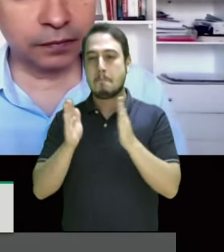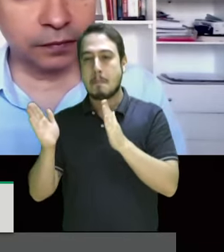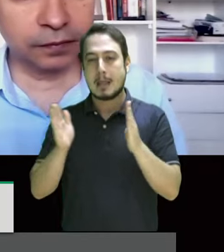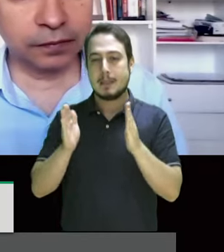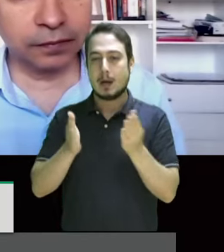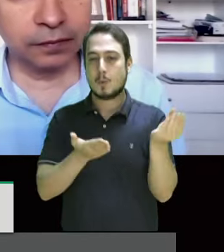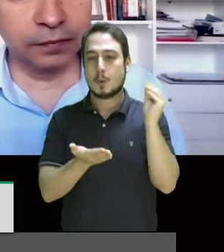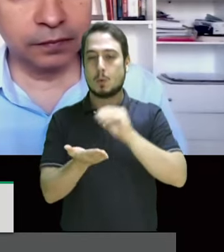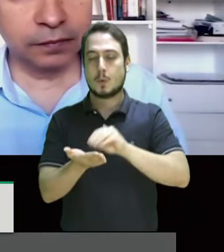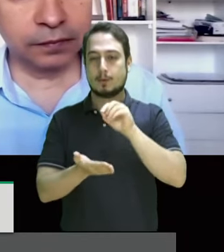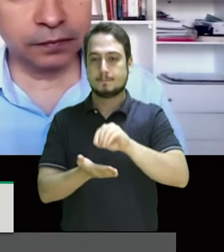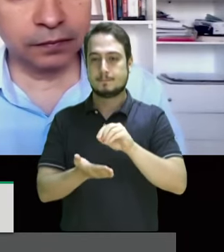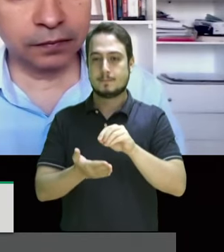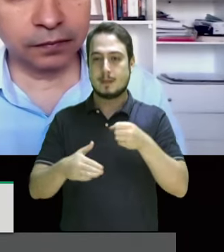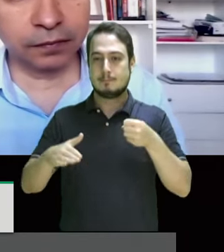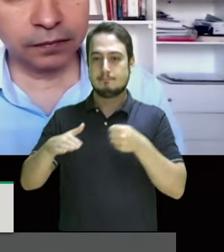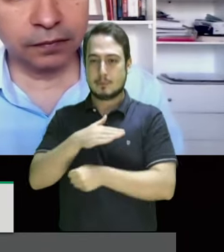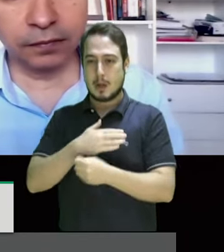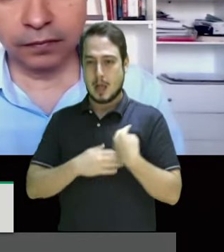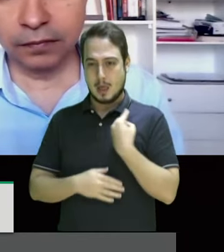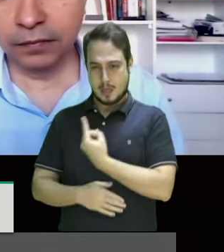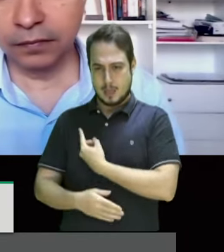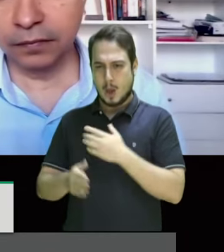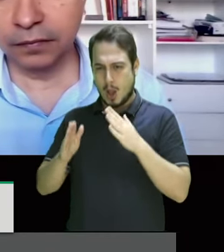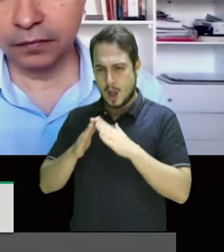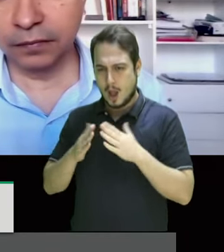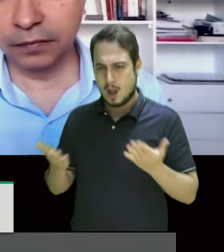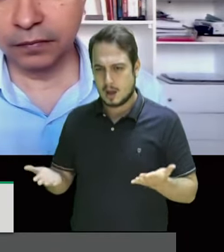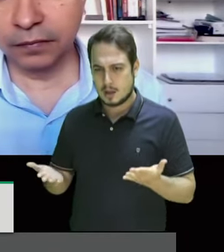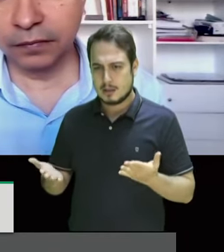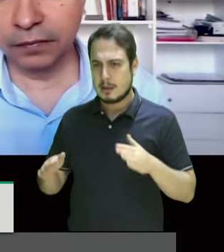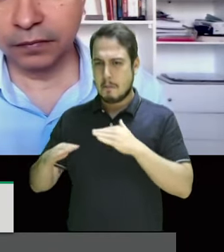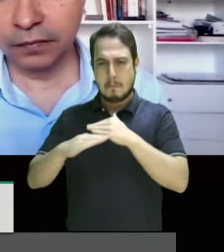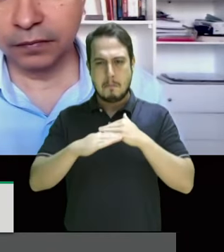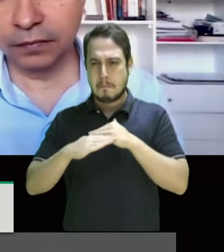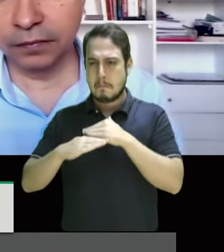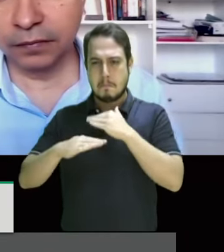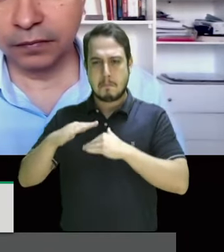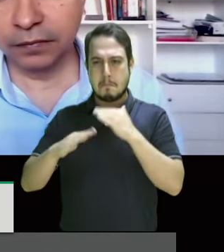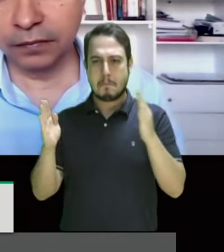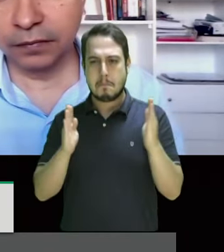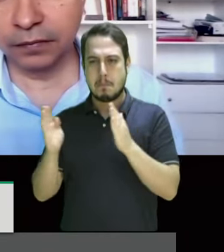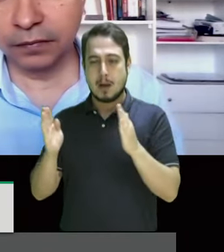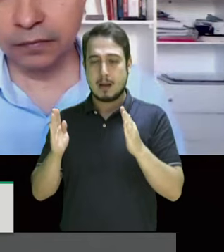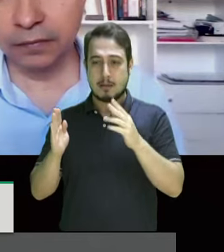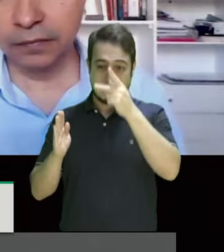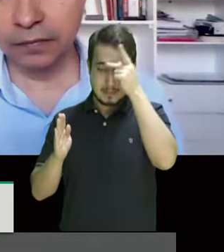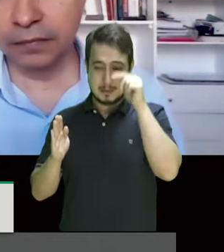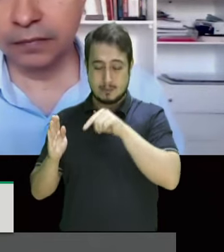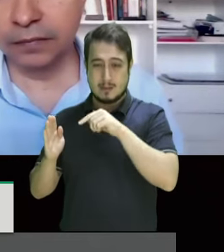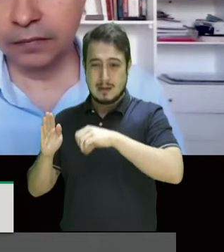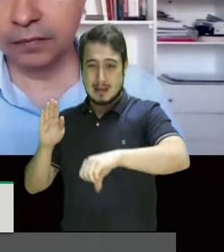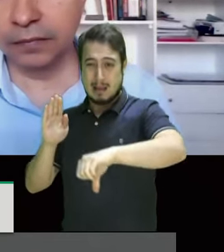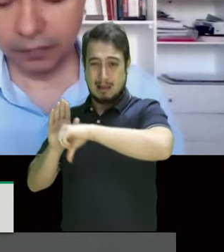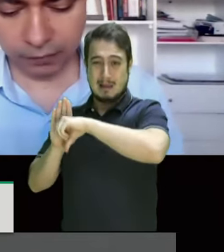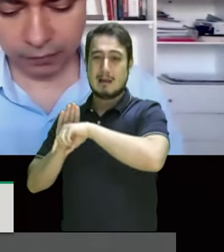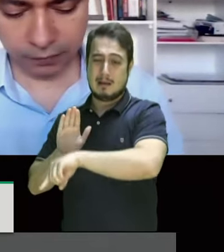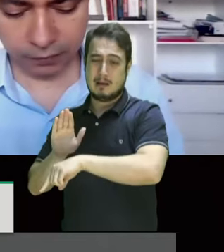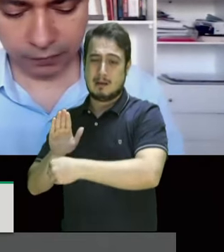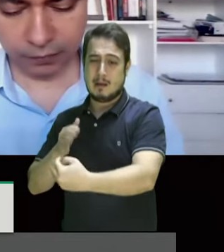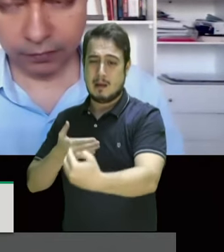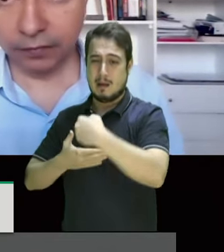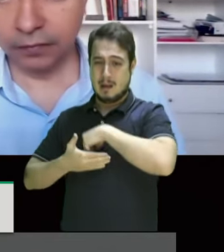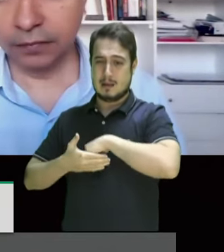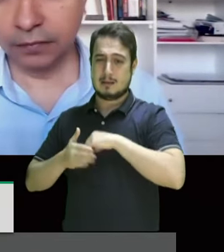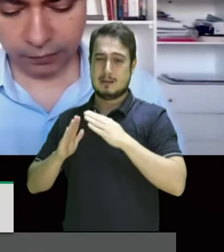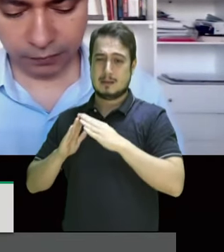colocam para invadir as nossas casas não são padrões essas pessoas são criminosas que entram nas nossas casas e